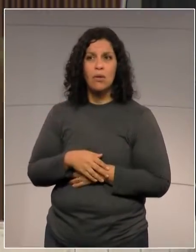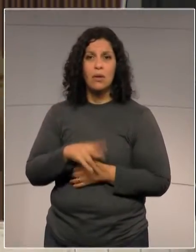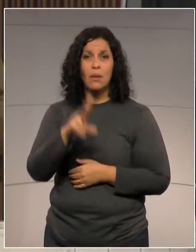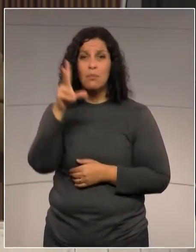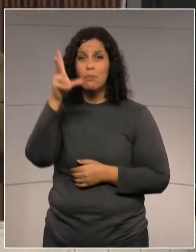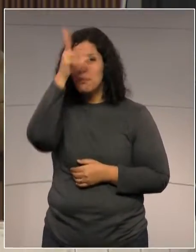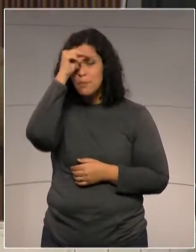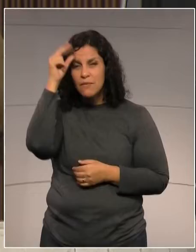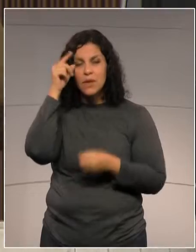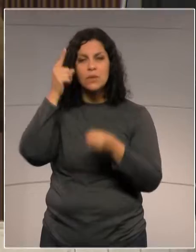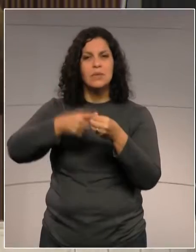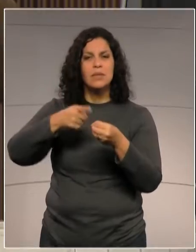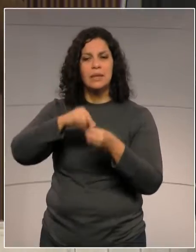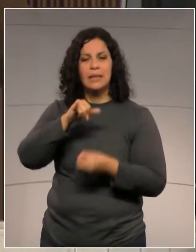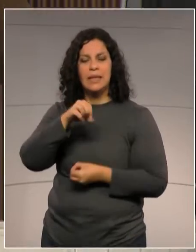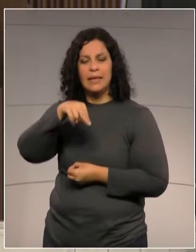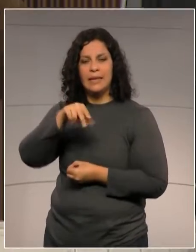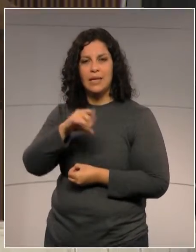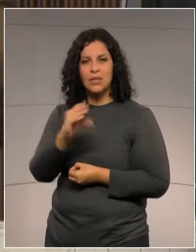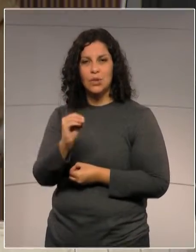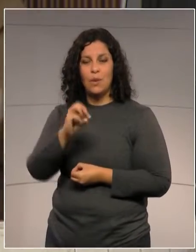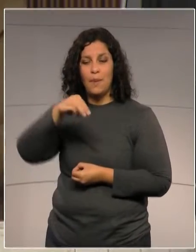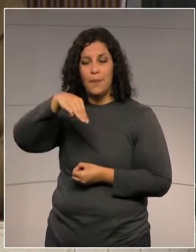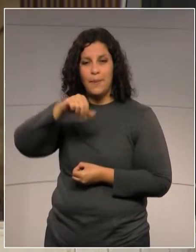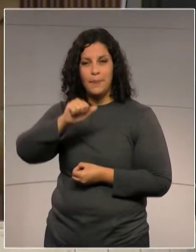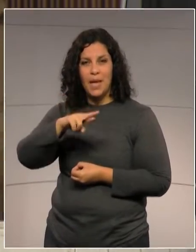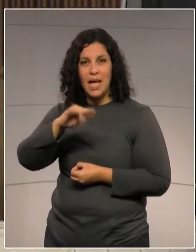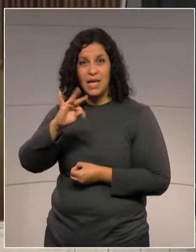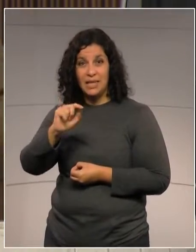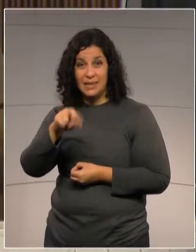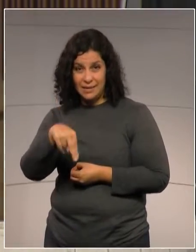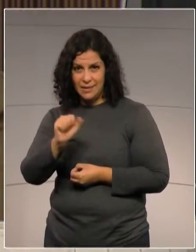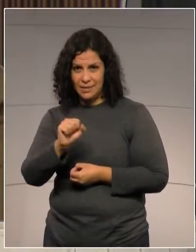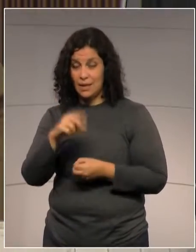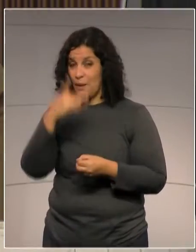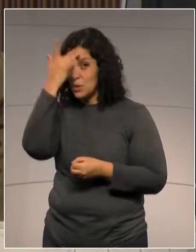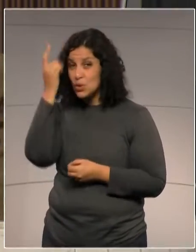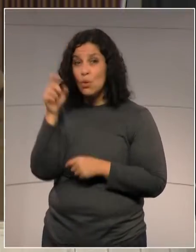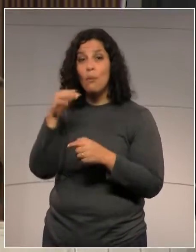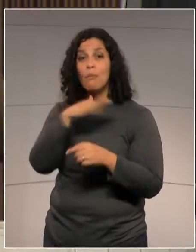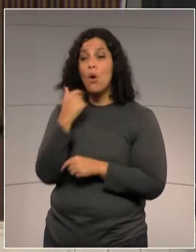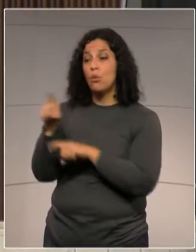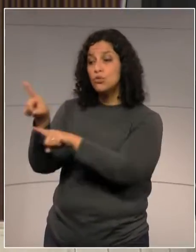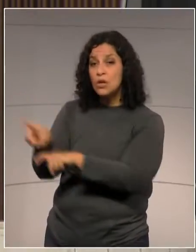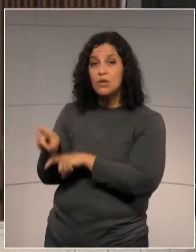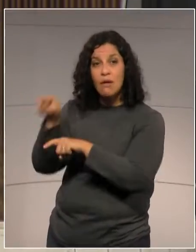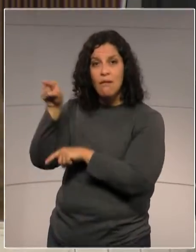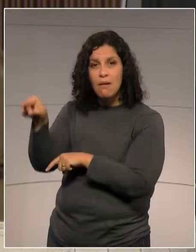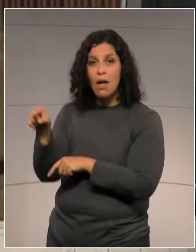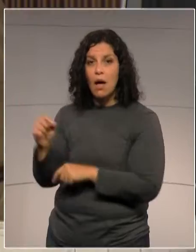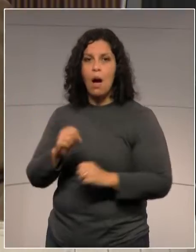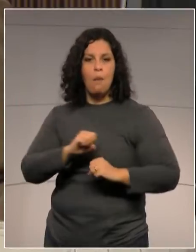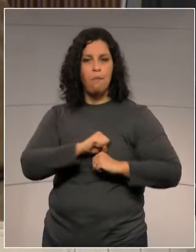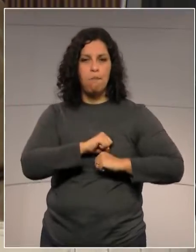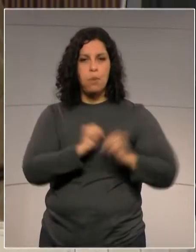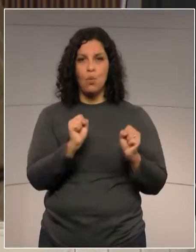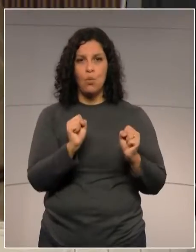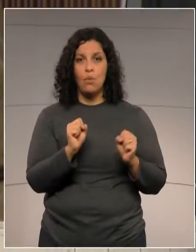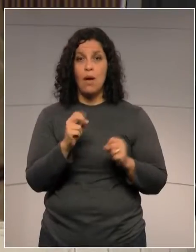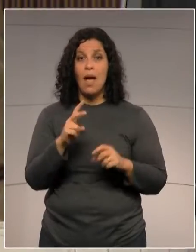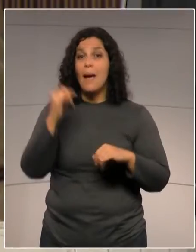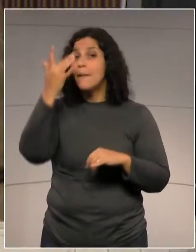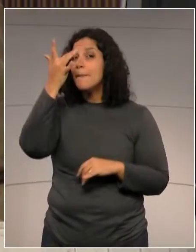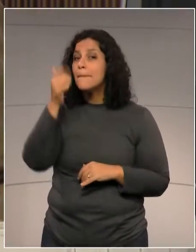prefeito Inácio Martins, cidadão morreu na sua casa, no interior, na chacra, propriedade rural, morreu do coração. A